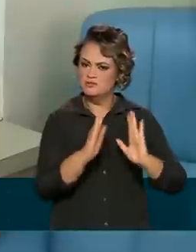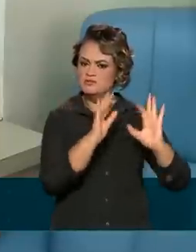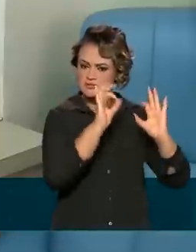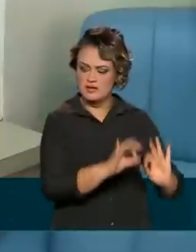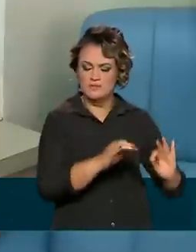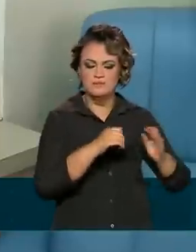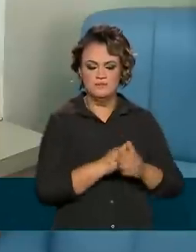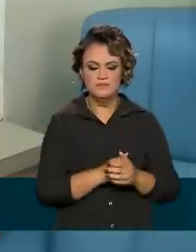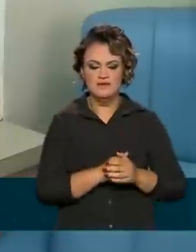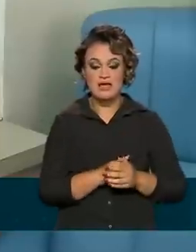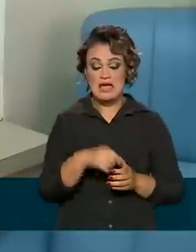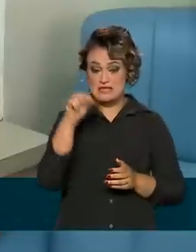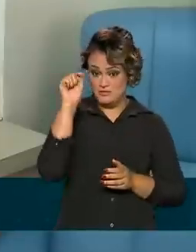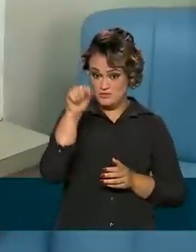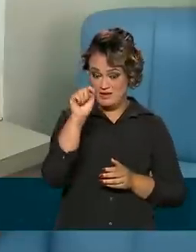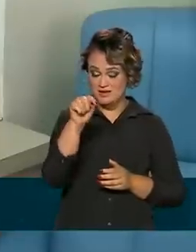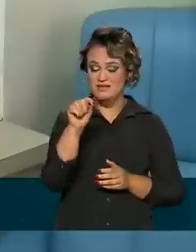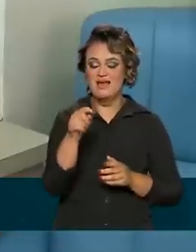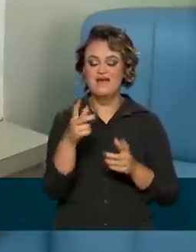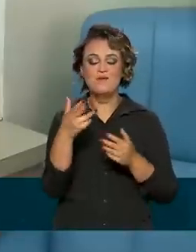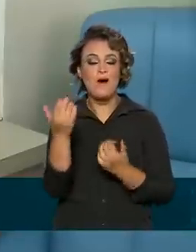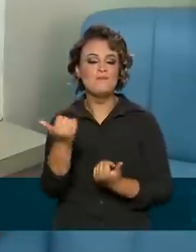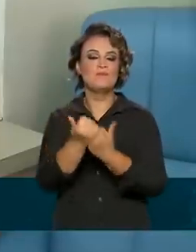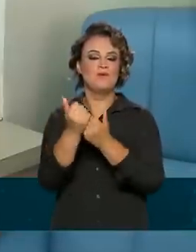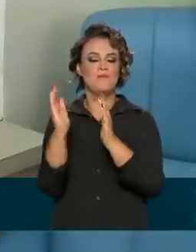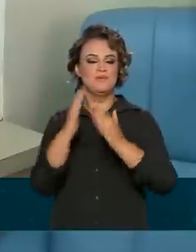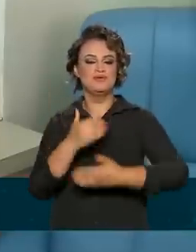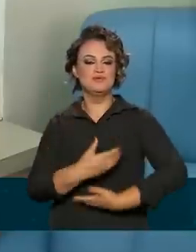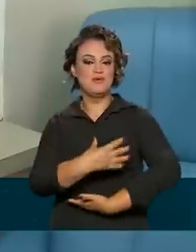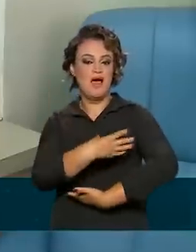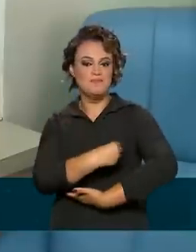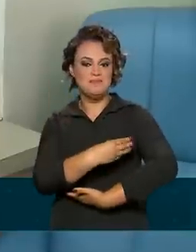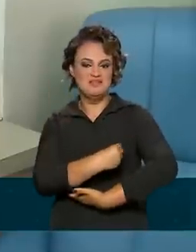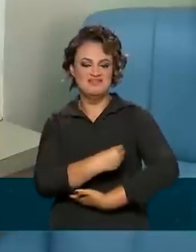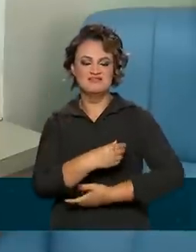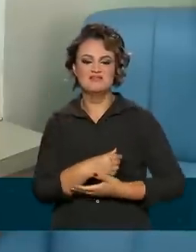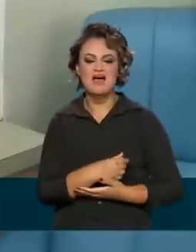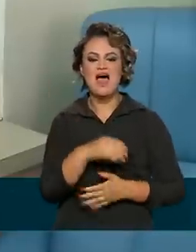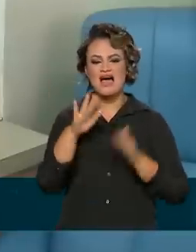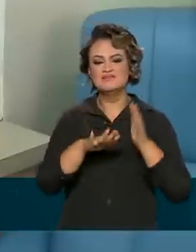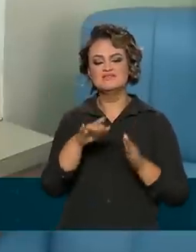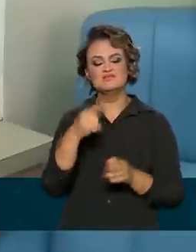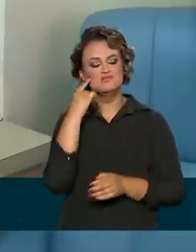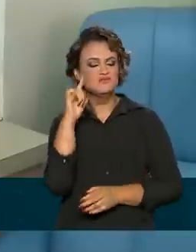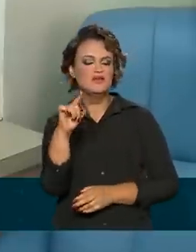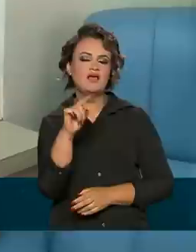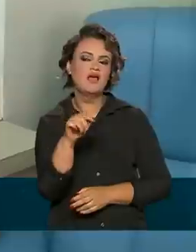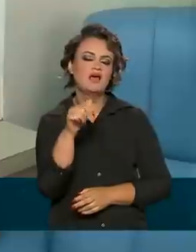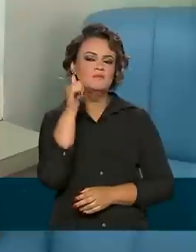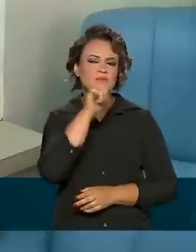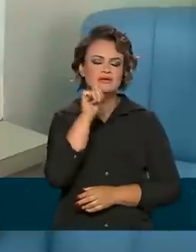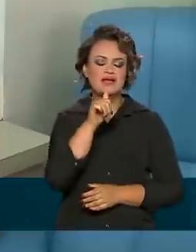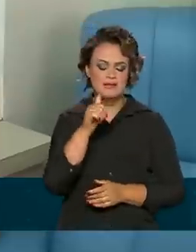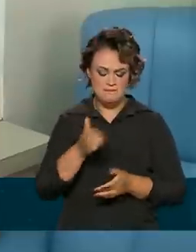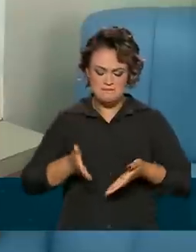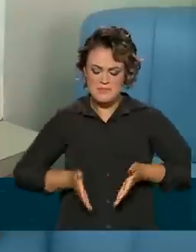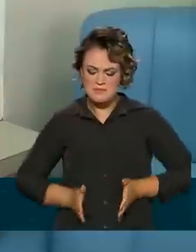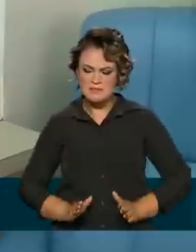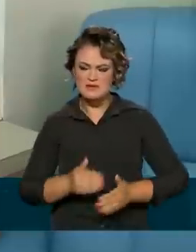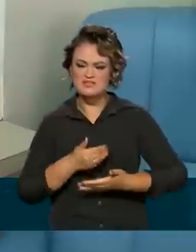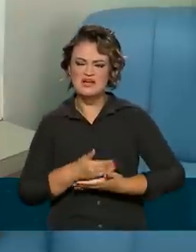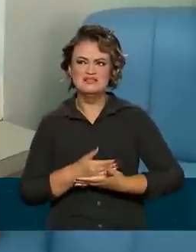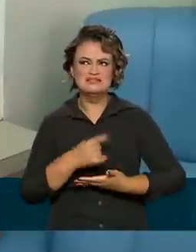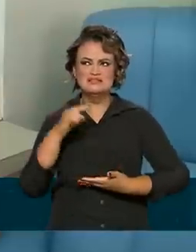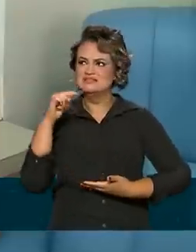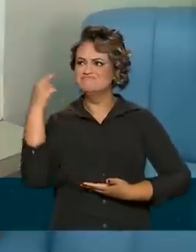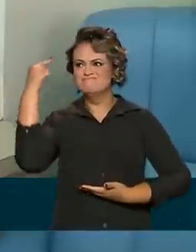humano são casas de apoio à amamentação. Então, muitas das vezes, a gente vê uma mulher que acabou de ter seu filho com várias